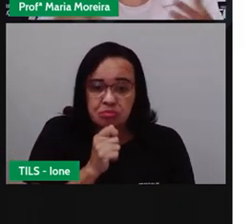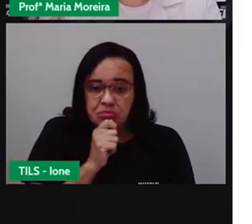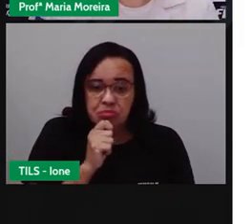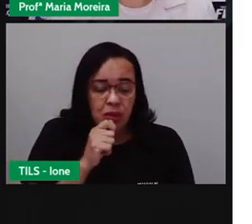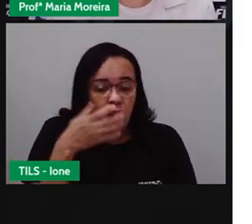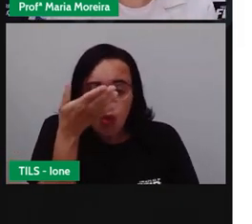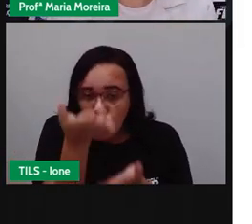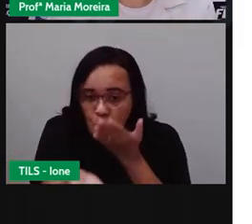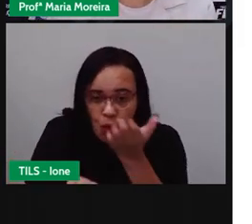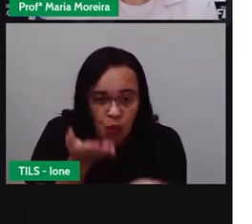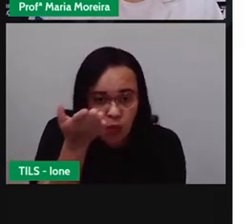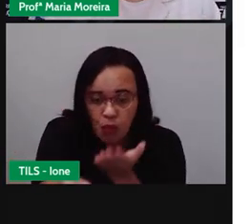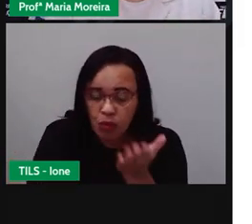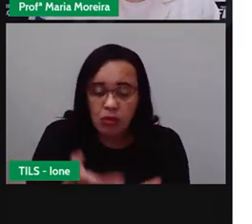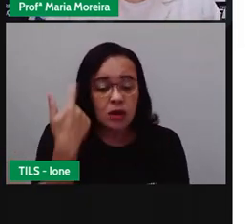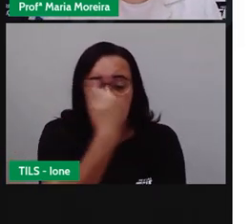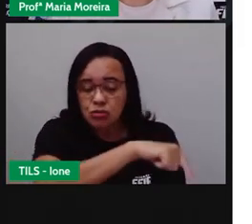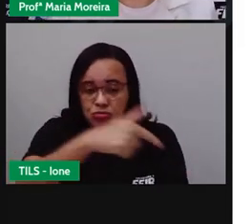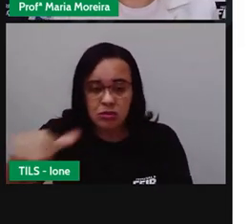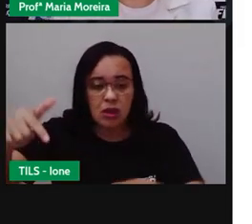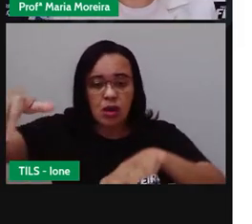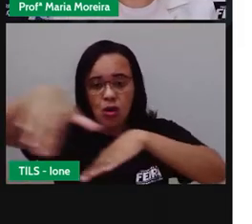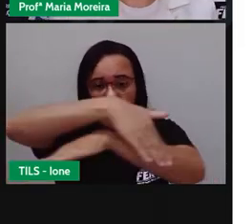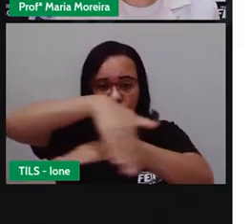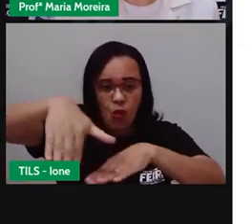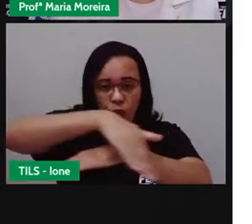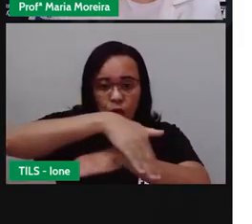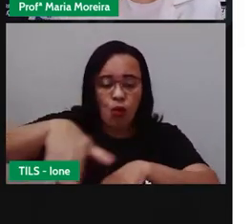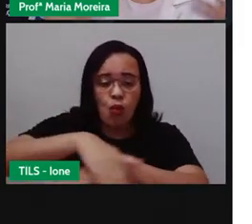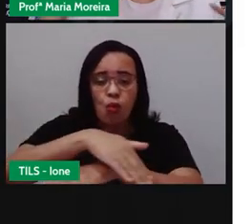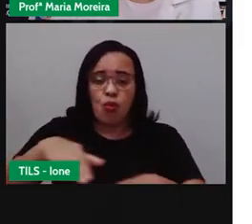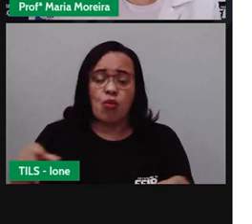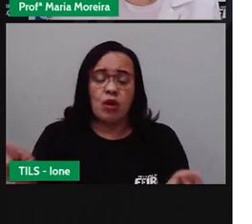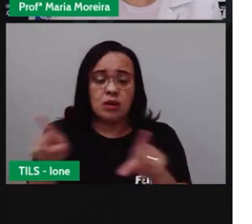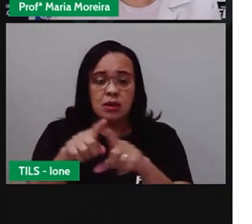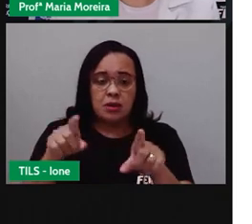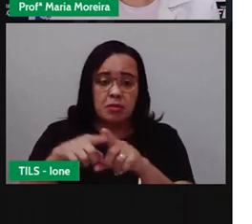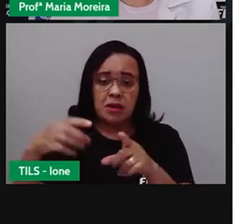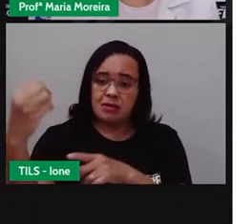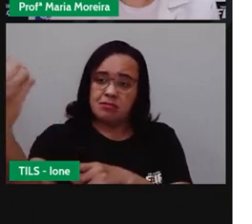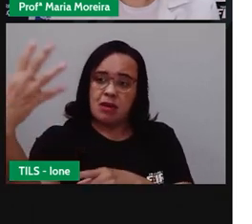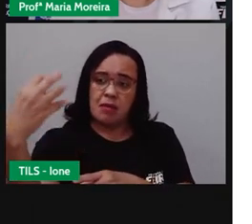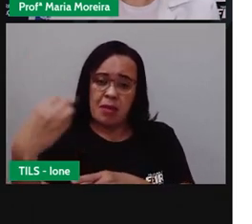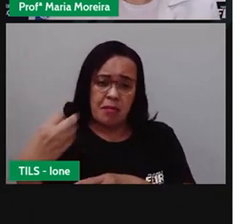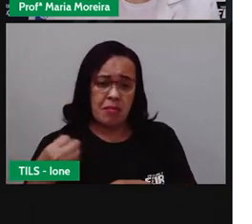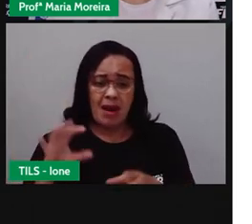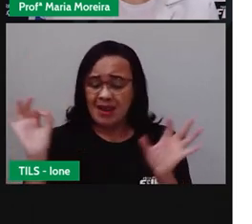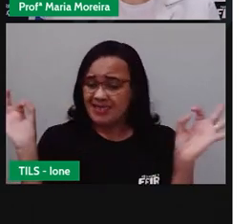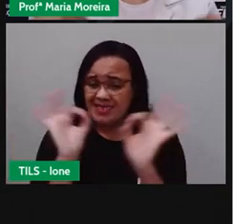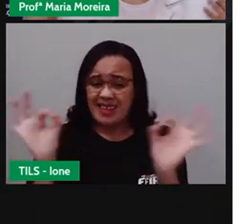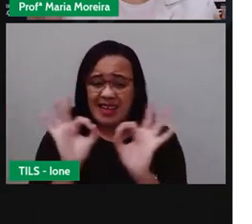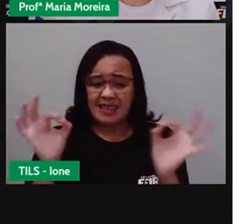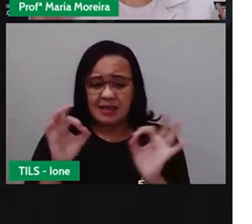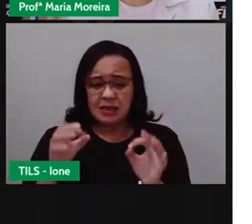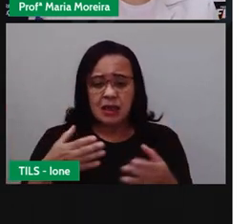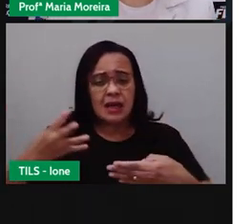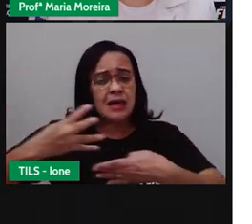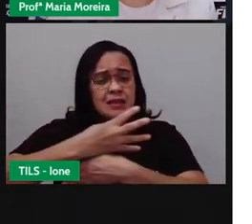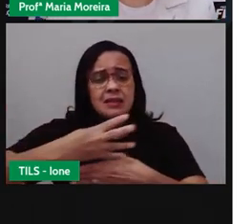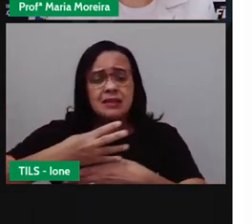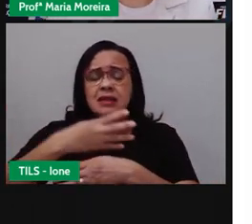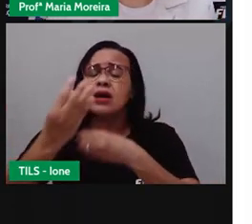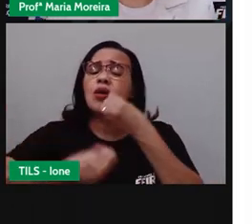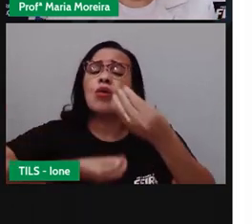das ruas, das avenidas, não isso? Se não tivesse na Leira, não tivesse nada. Imagine o caos que seria a nossa cidade. Então, precisa se